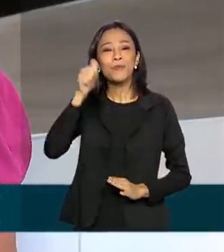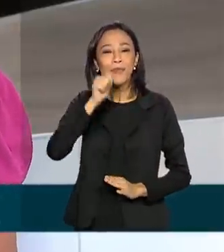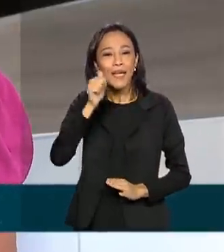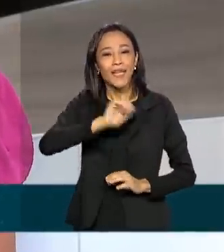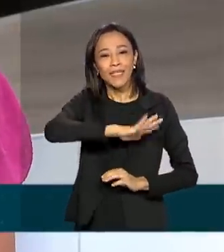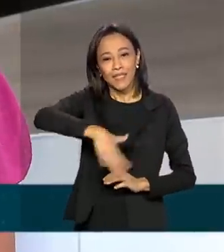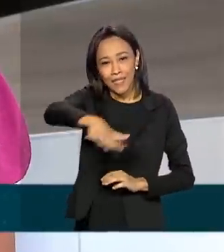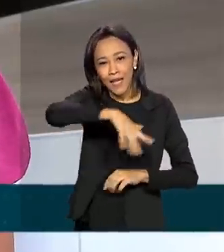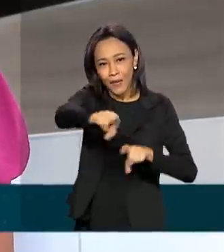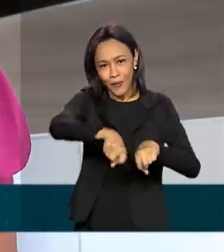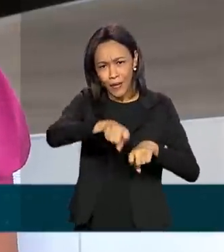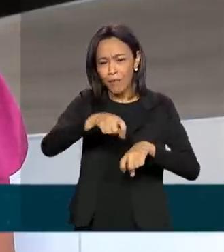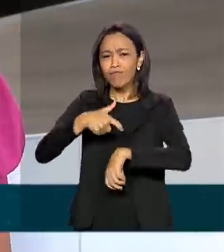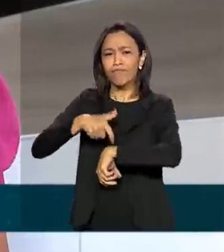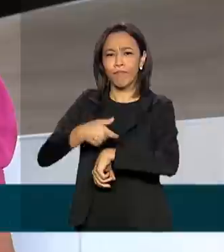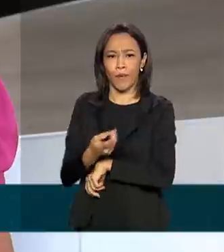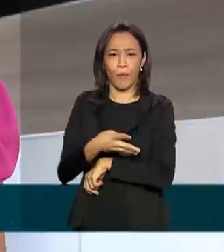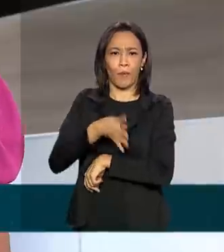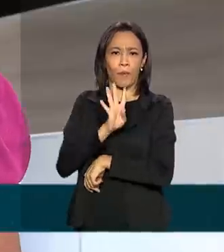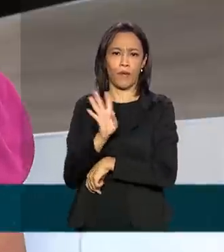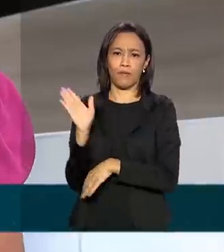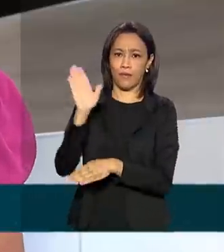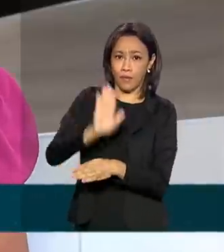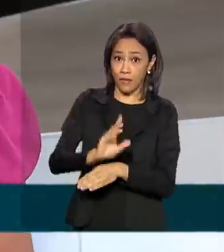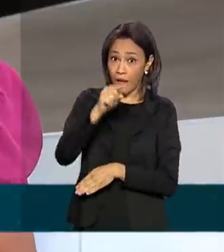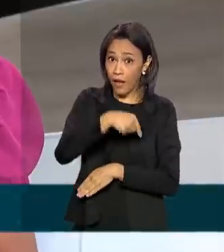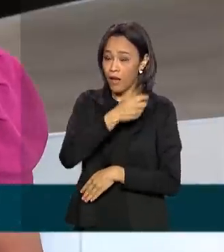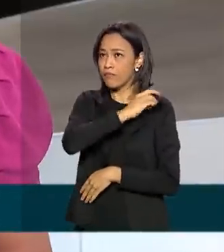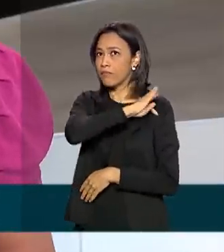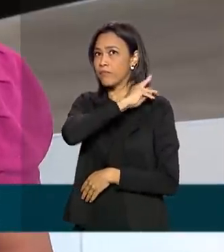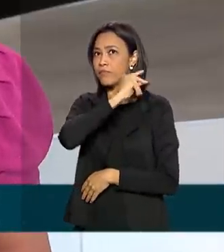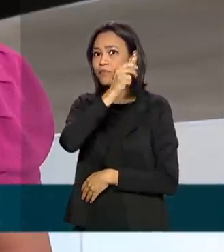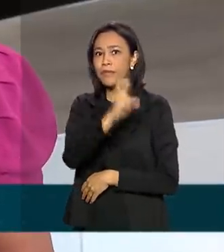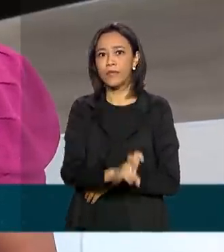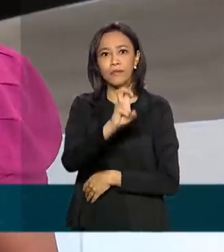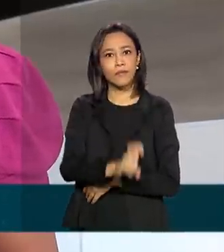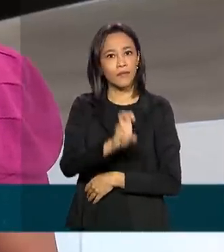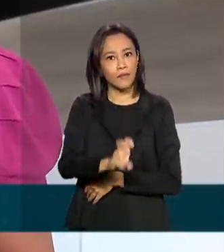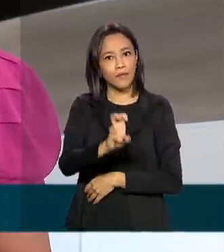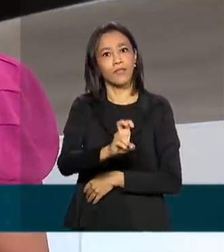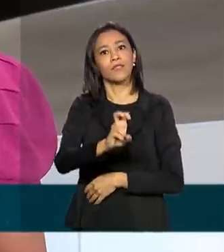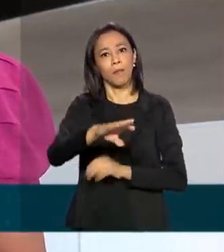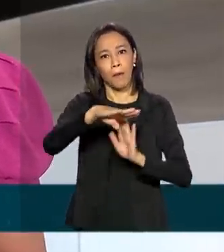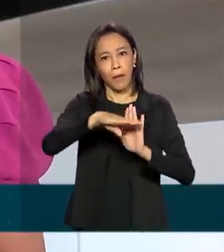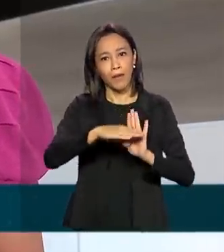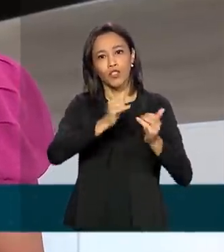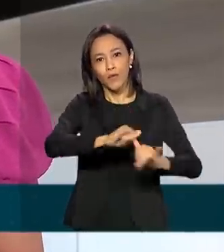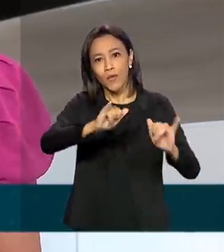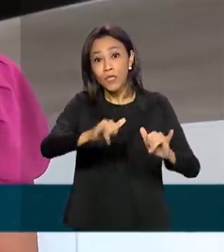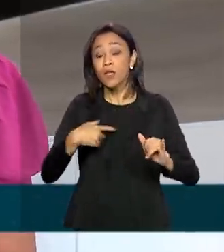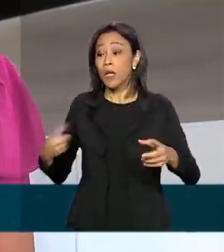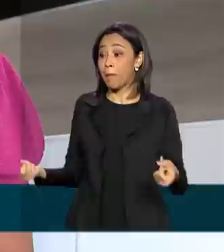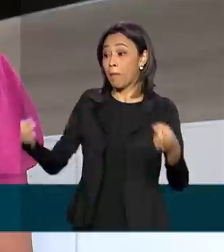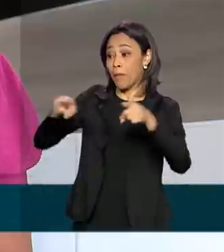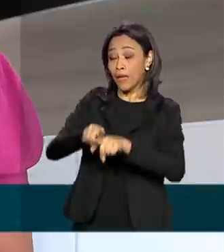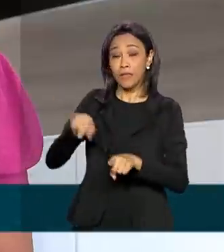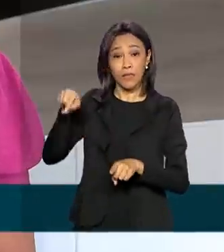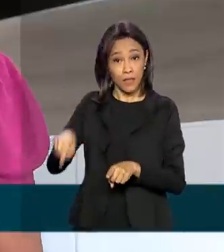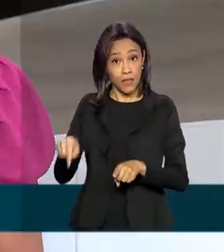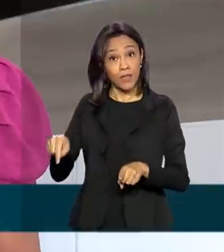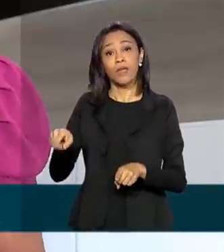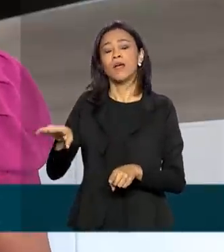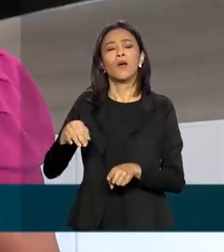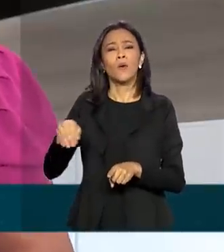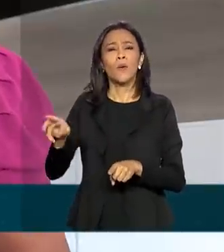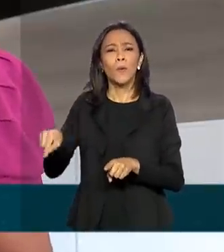4 horas da tarde. Essa é a quinta edição dessa campanha, que é promovida pela ONU em parceria com o Ministério da